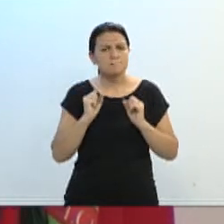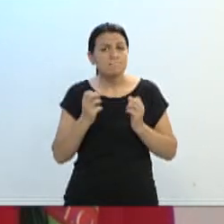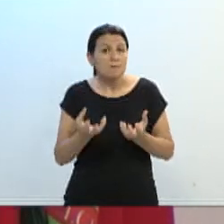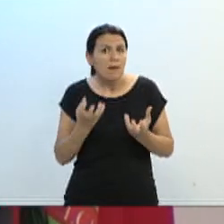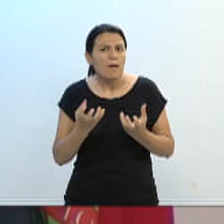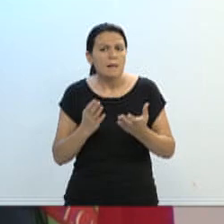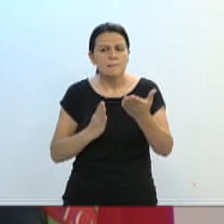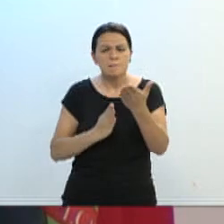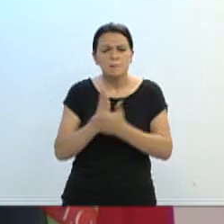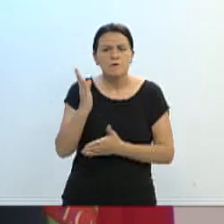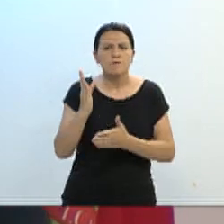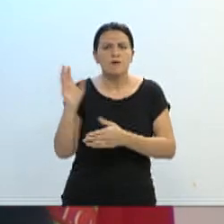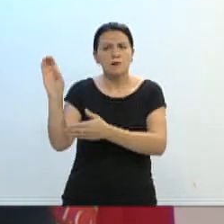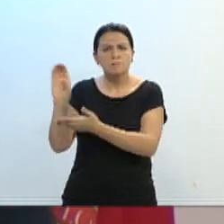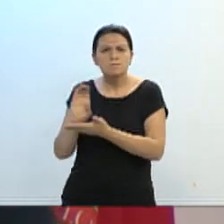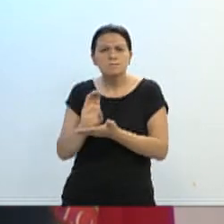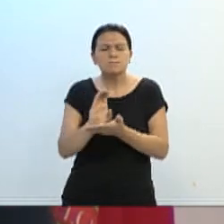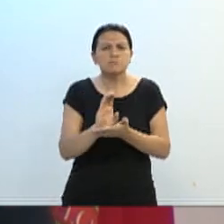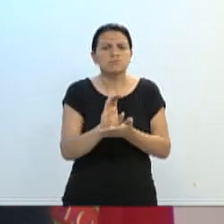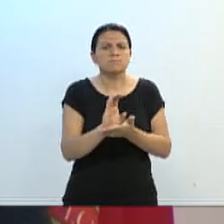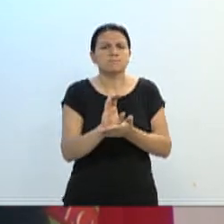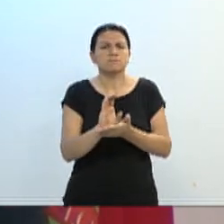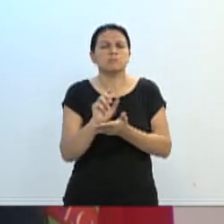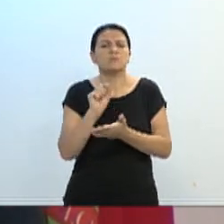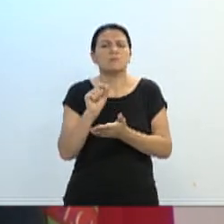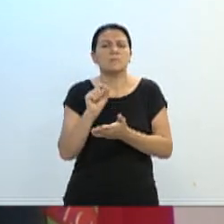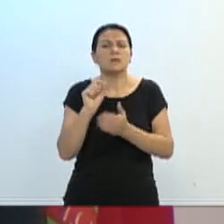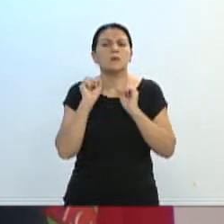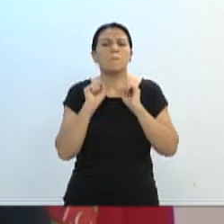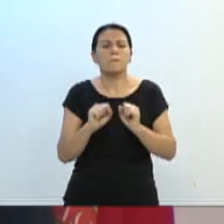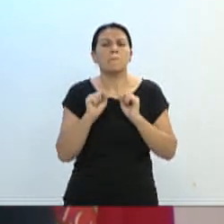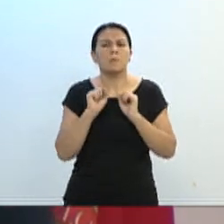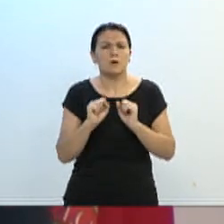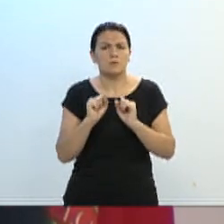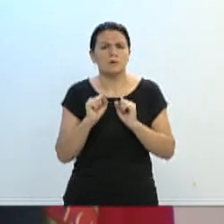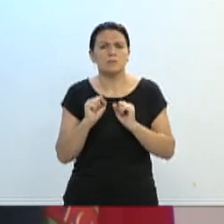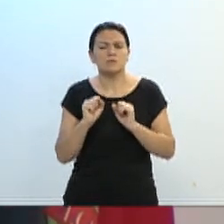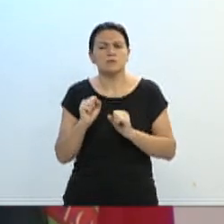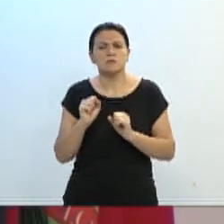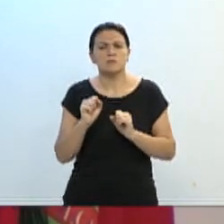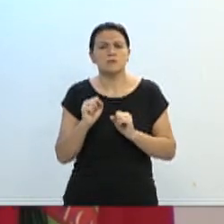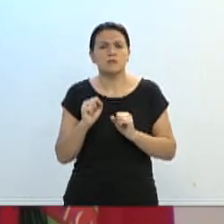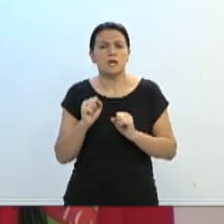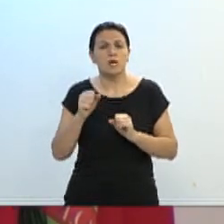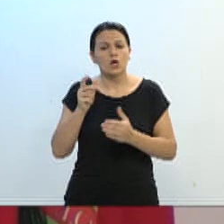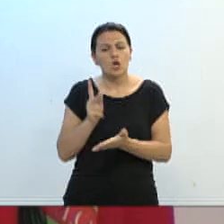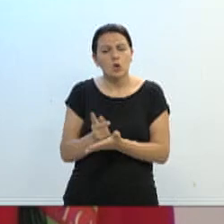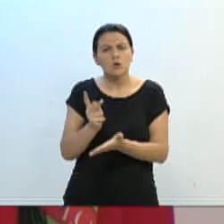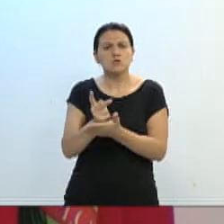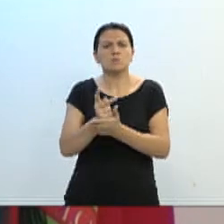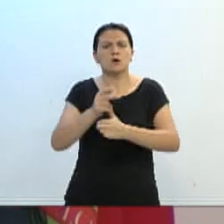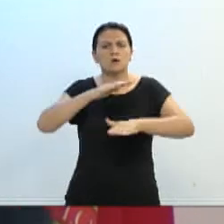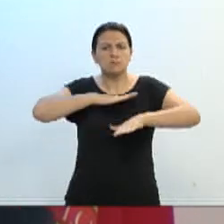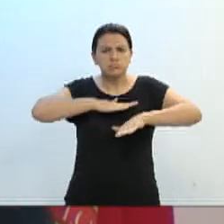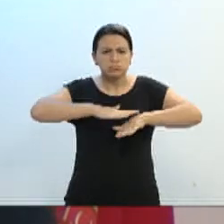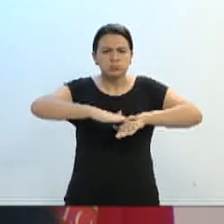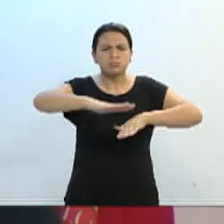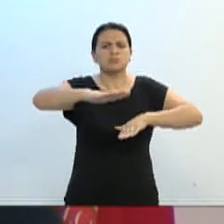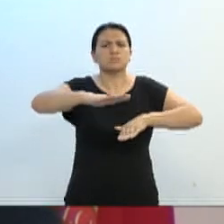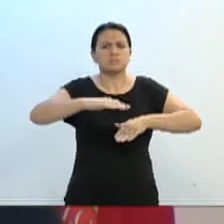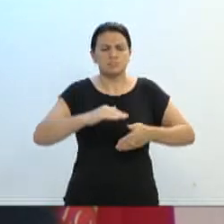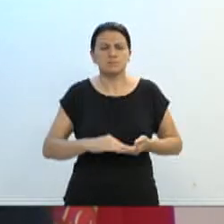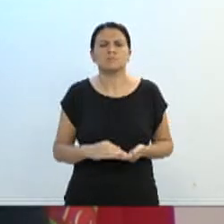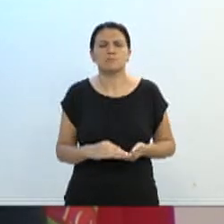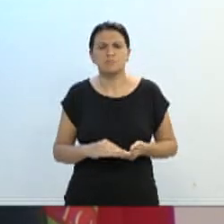aprovar um financiamento grande, que vai dar a possibilidade da Prefeitura continuar a estender esse